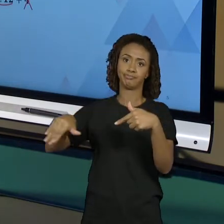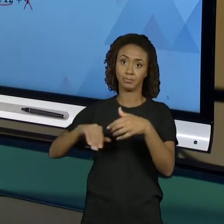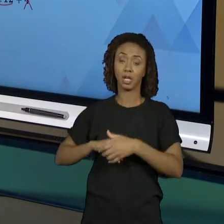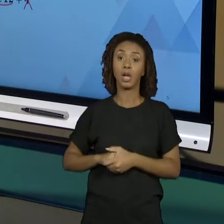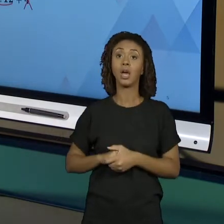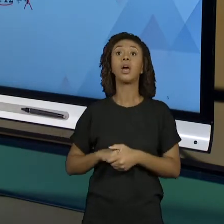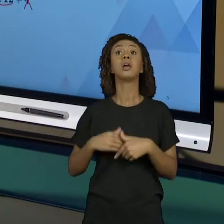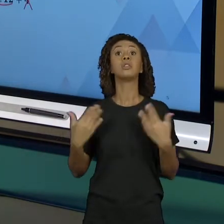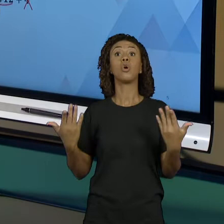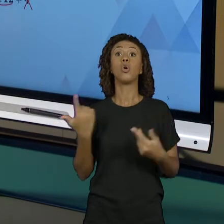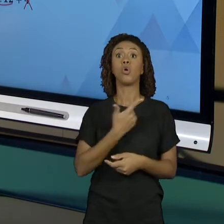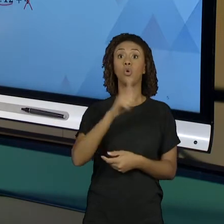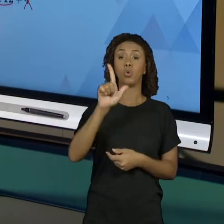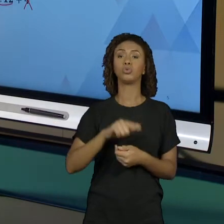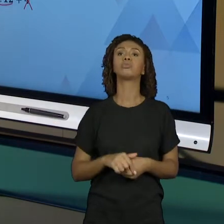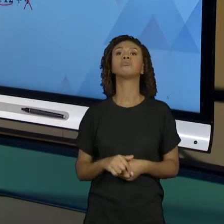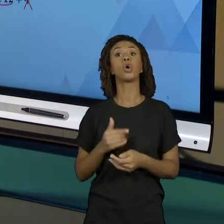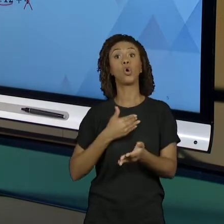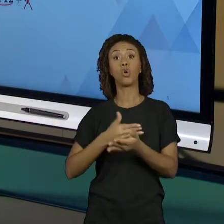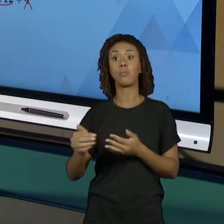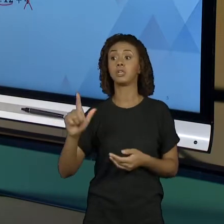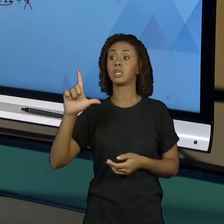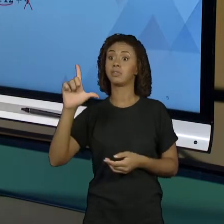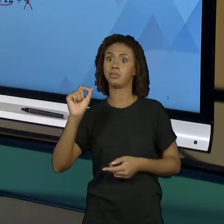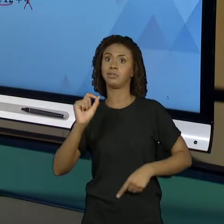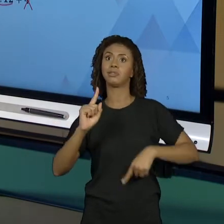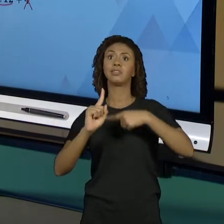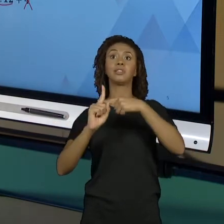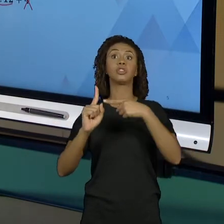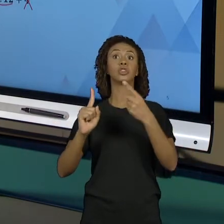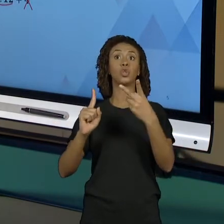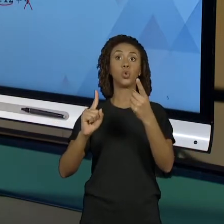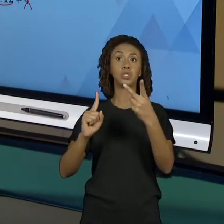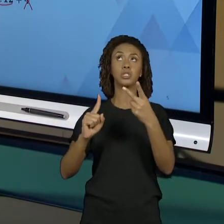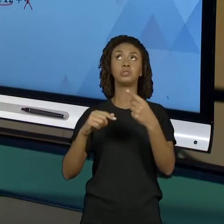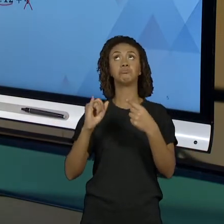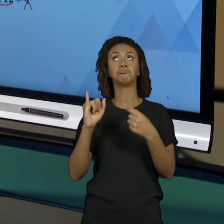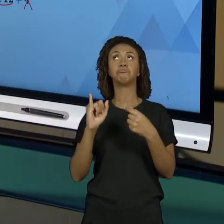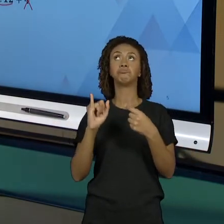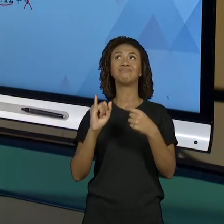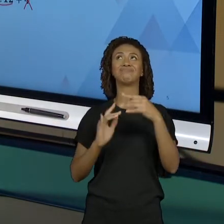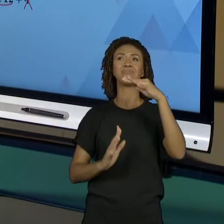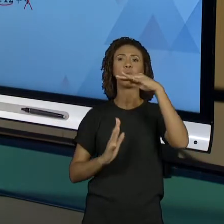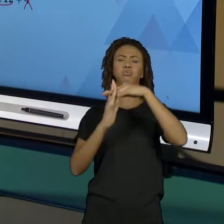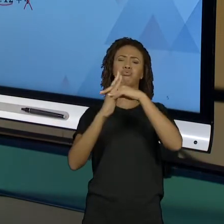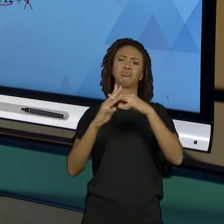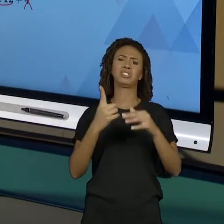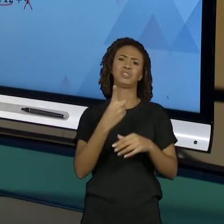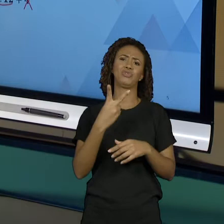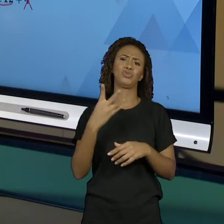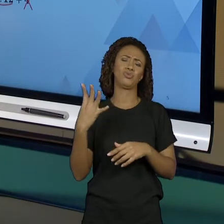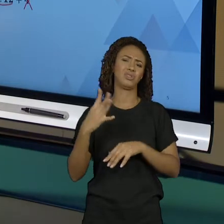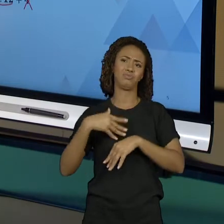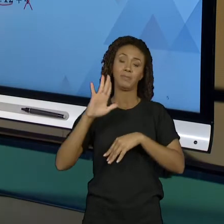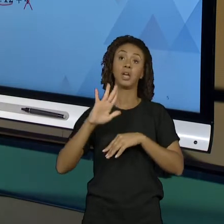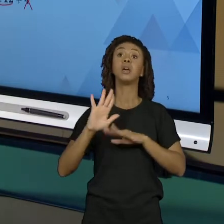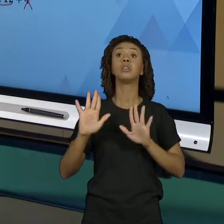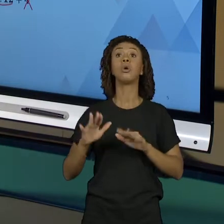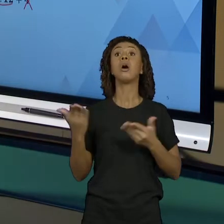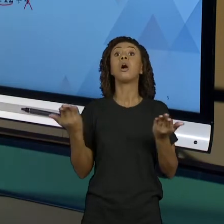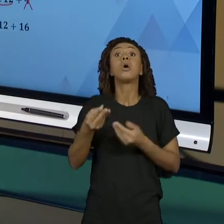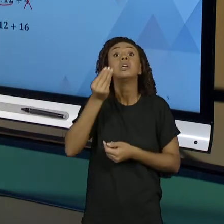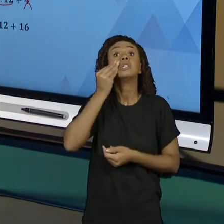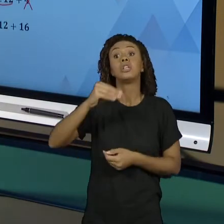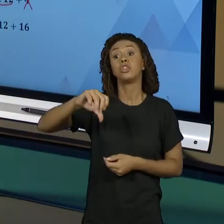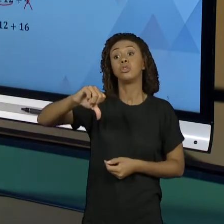outro. Eu comecei com 10 vezes 12, que era o que cabia, se eu colocasse 11 vezes 12, já estourava o 124. Então, eu vou tentar agora 9